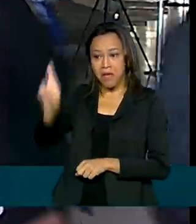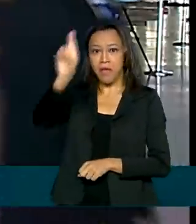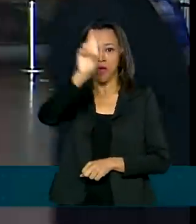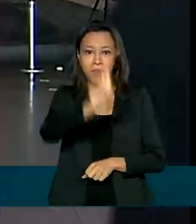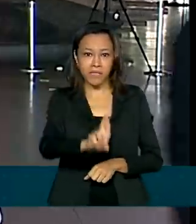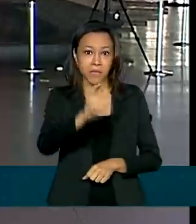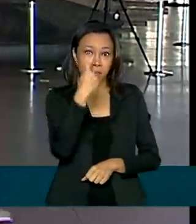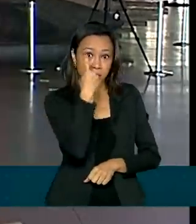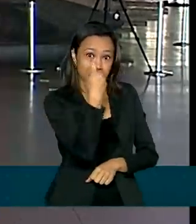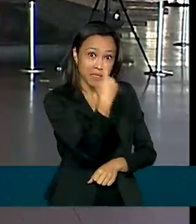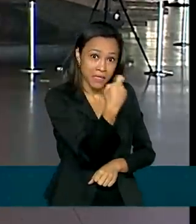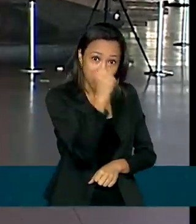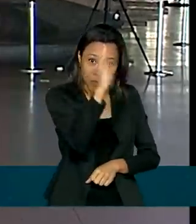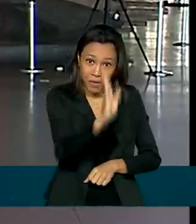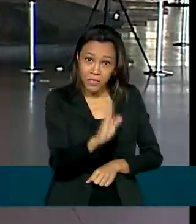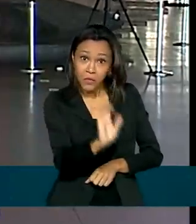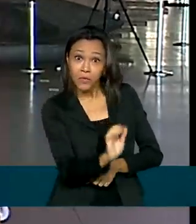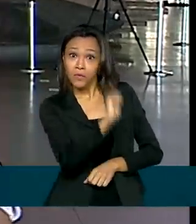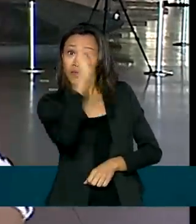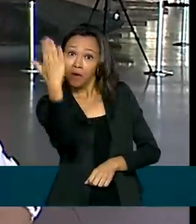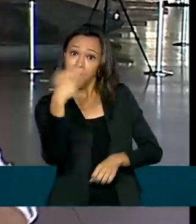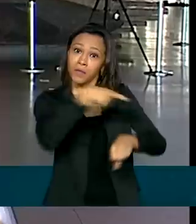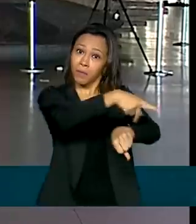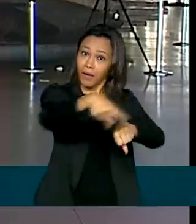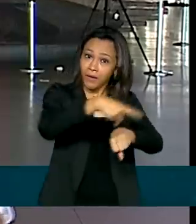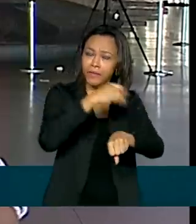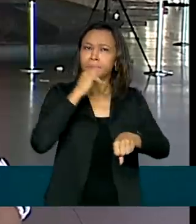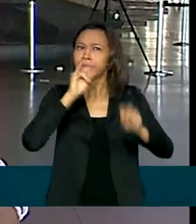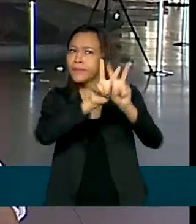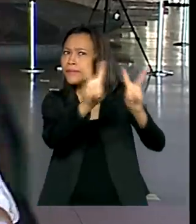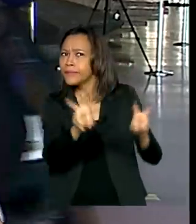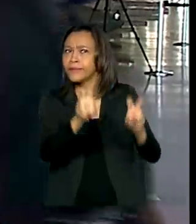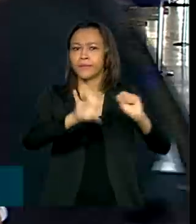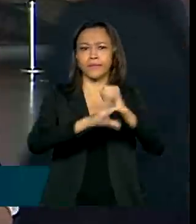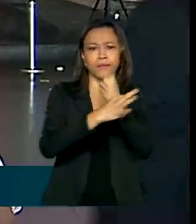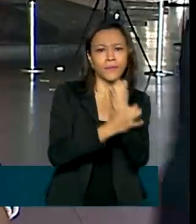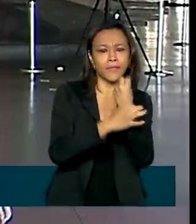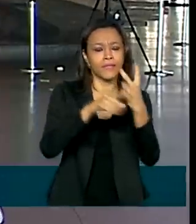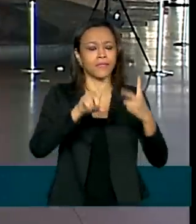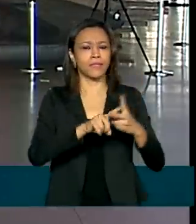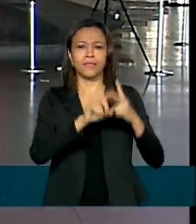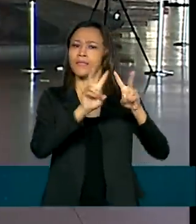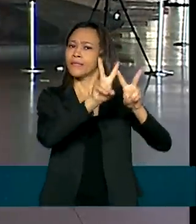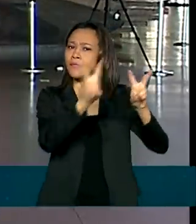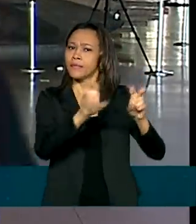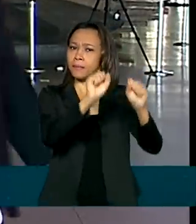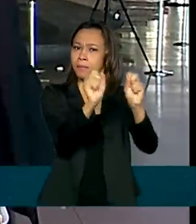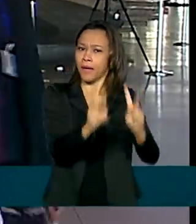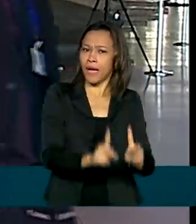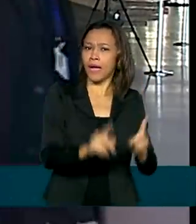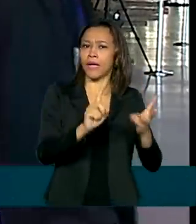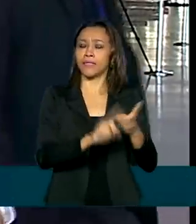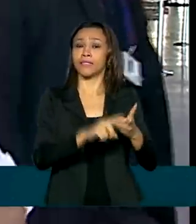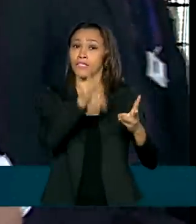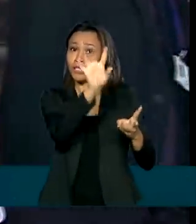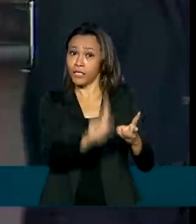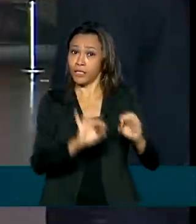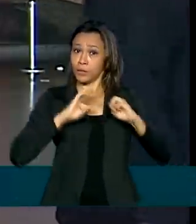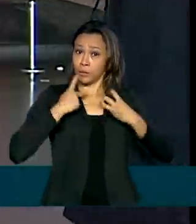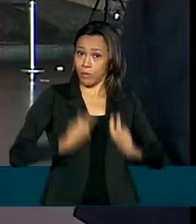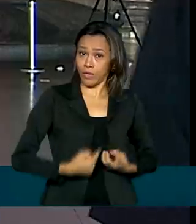Brasil lá fora, cuidando de assuntos importantes como segurança, paz, direitos humanos, política,